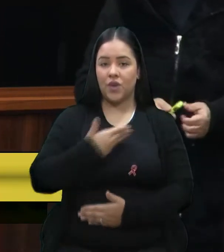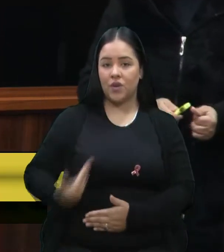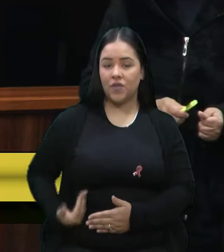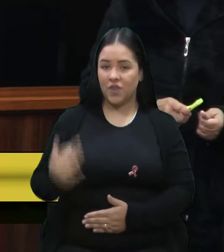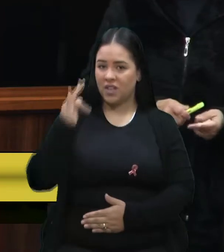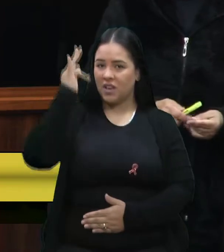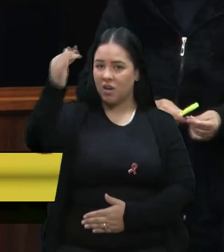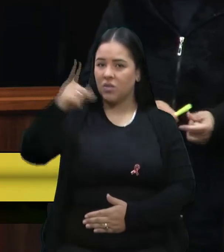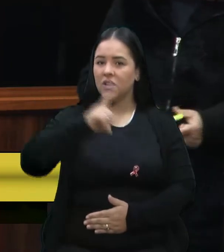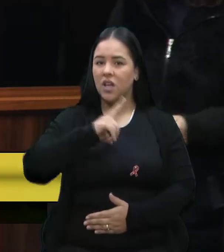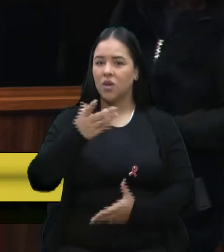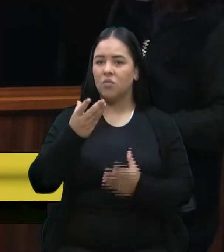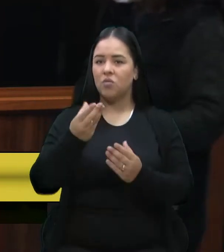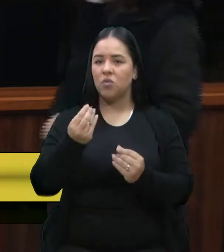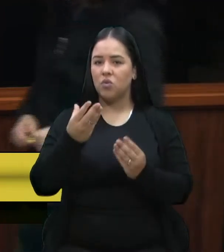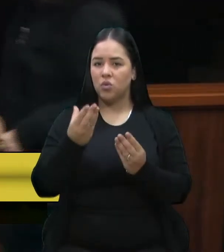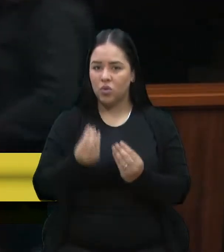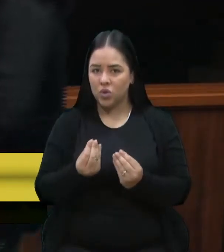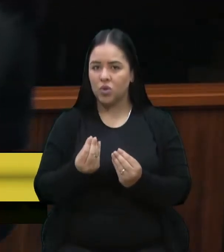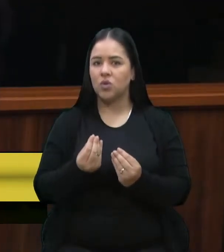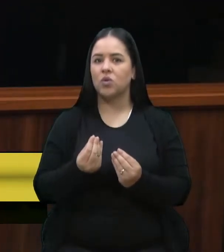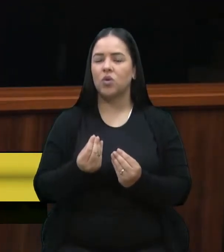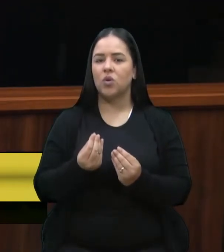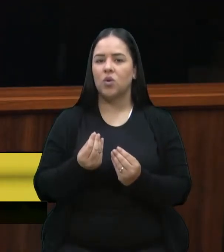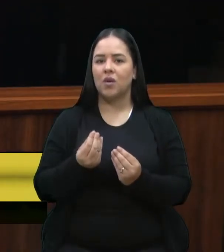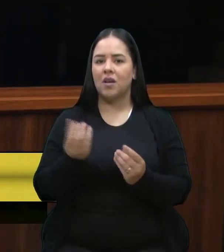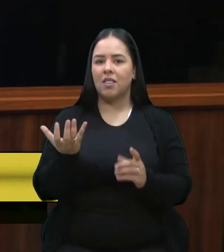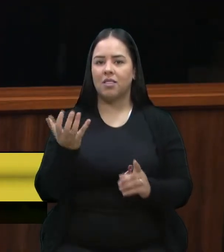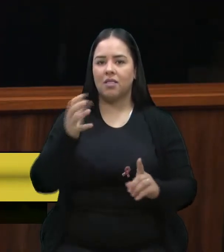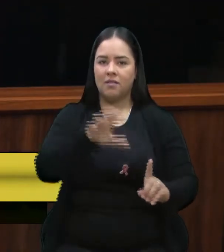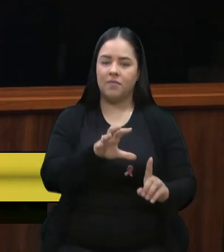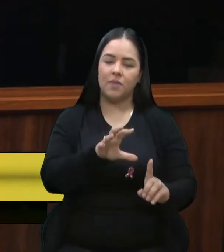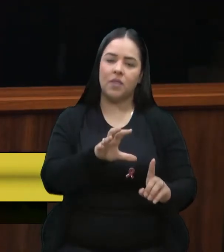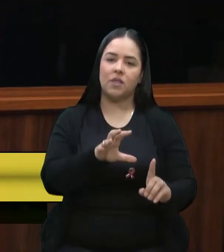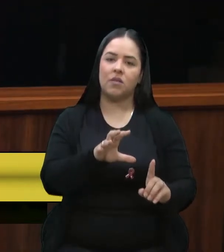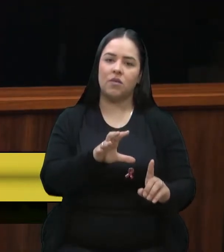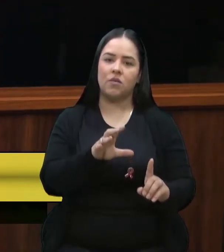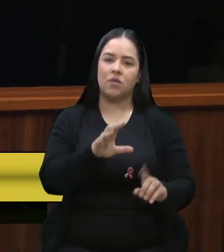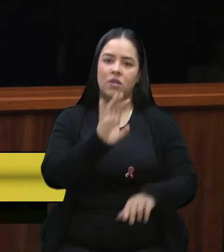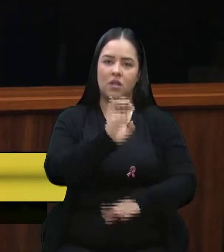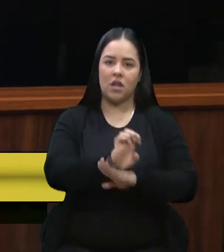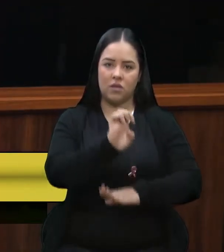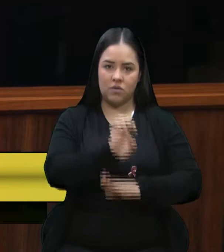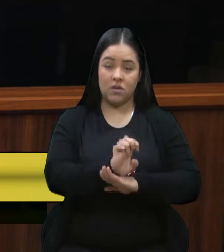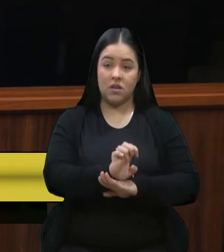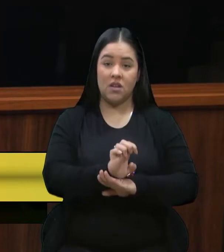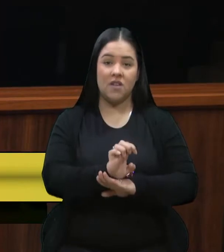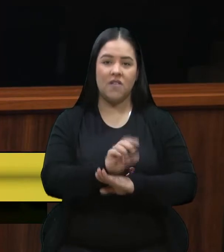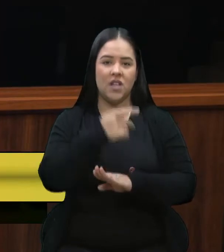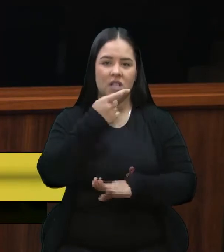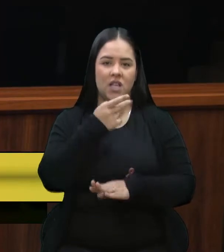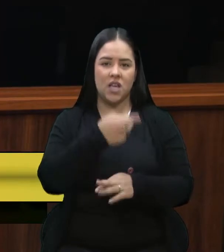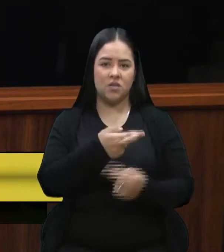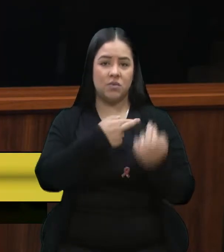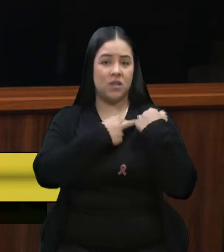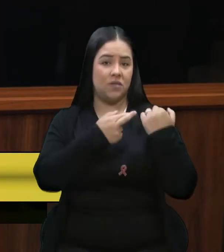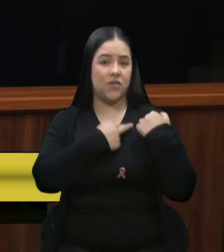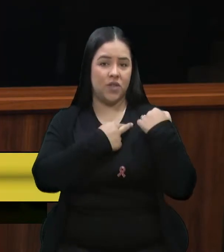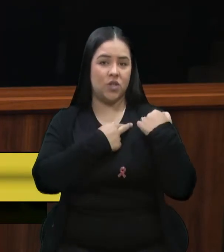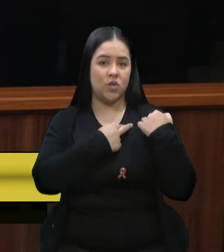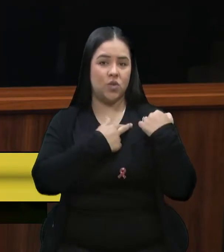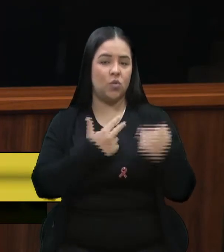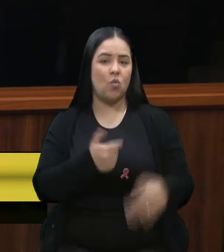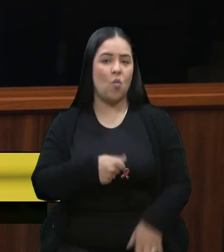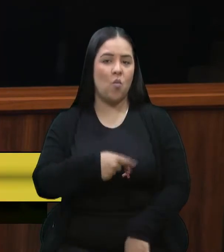atribuindo a esses a responsabilidade do preço dos combustíveis. A primeira questão que eu queria ponderar é